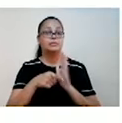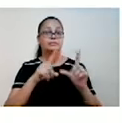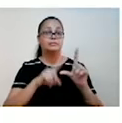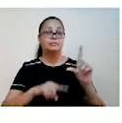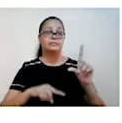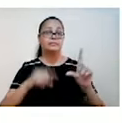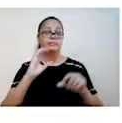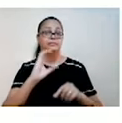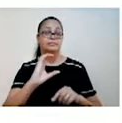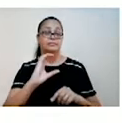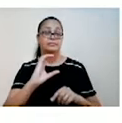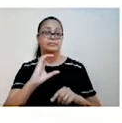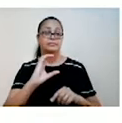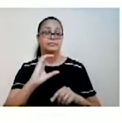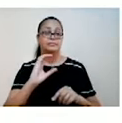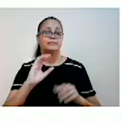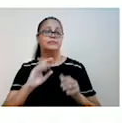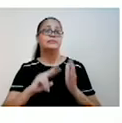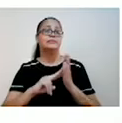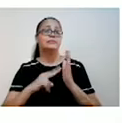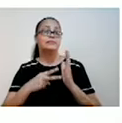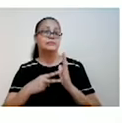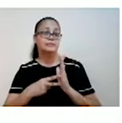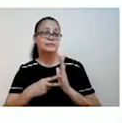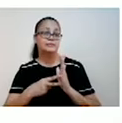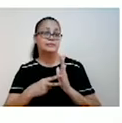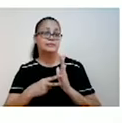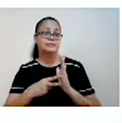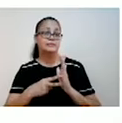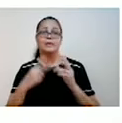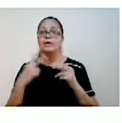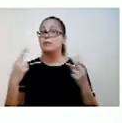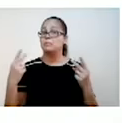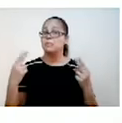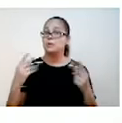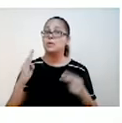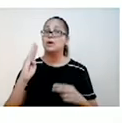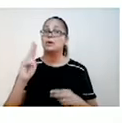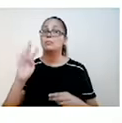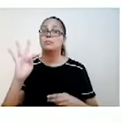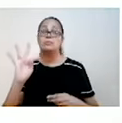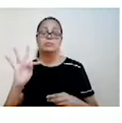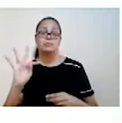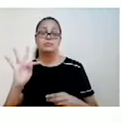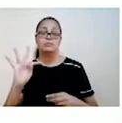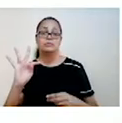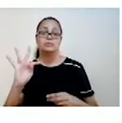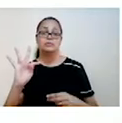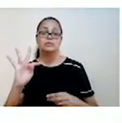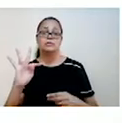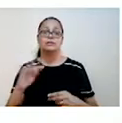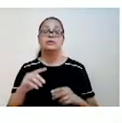o however, nós poderíamos traduzir como o que mesmo? Como a expressão entretanto, porém, however,